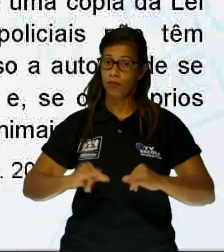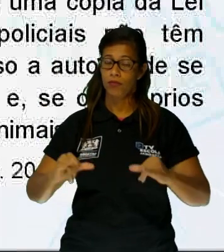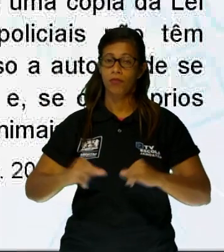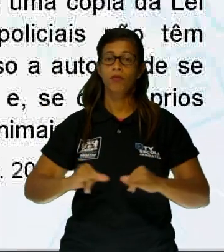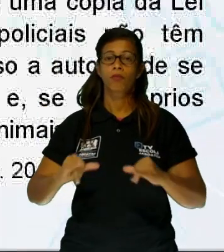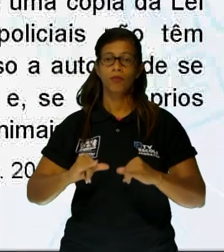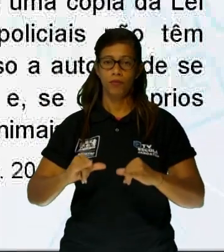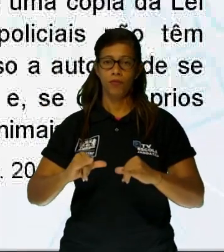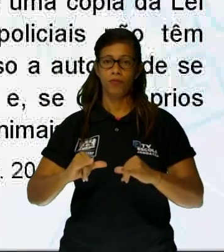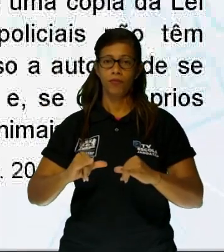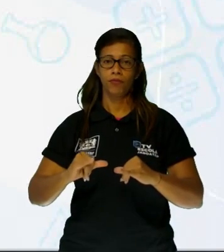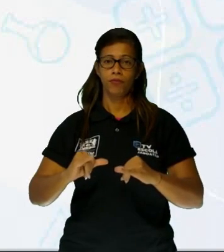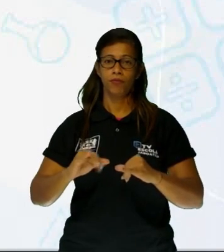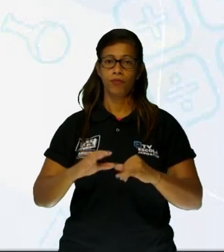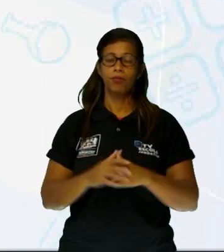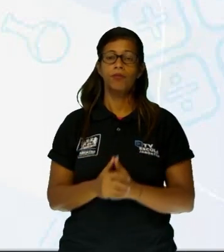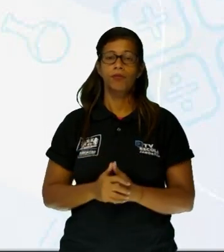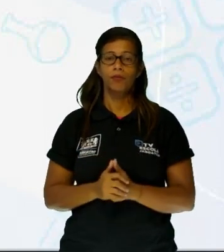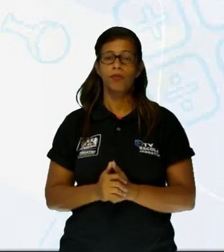os animais.